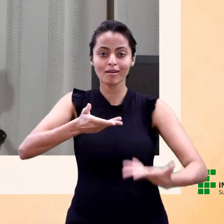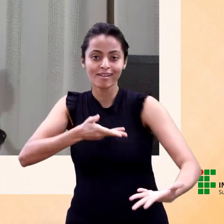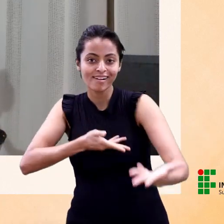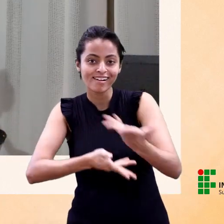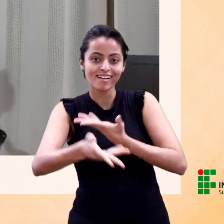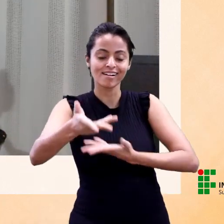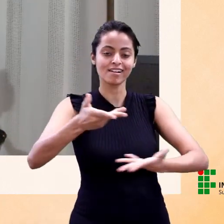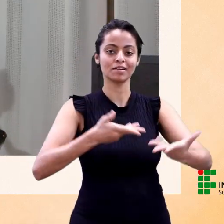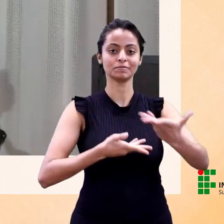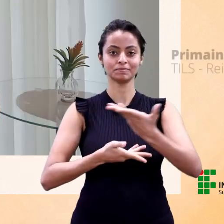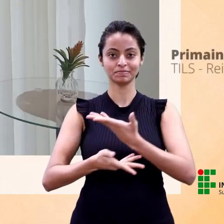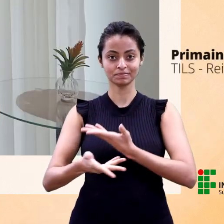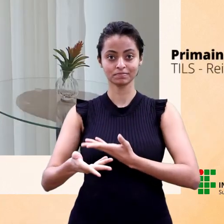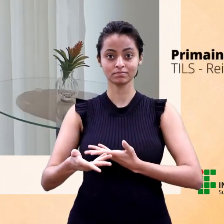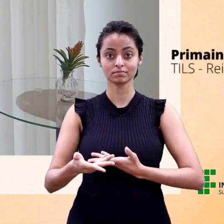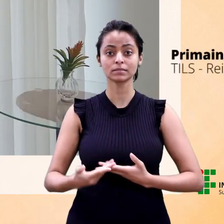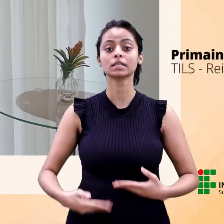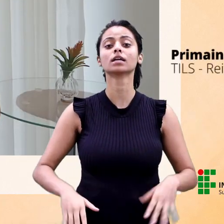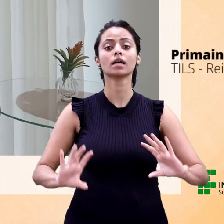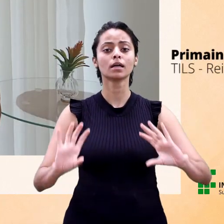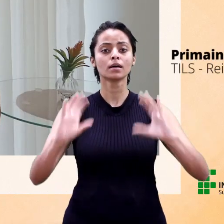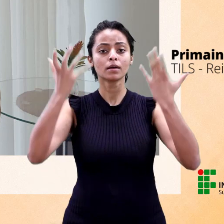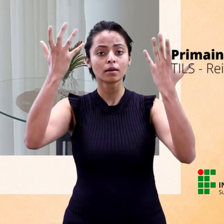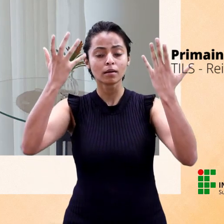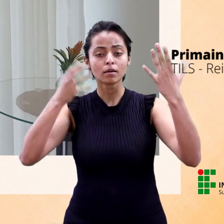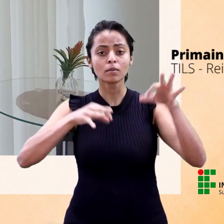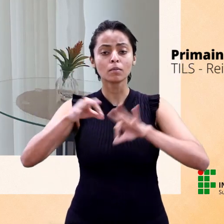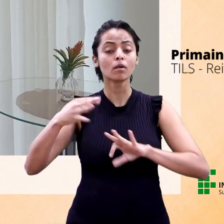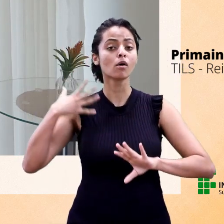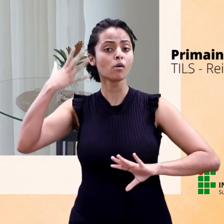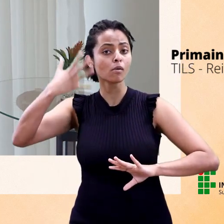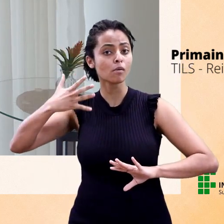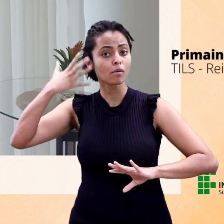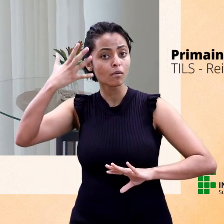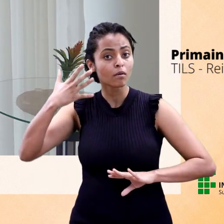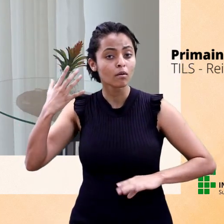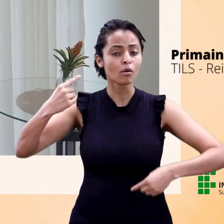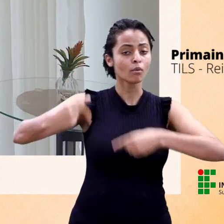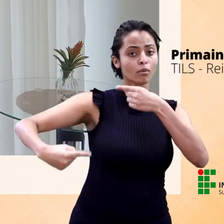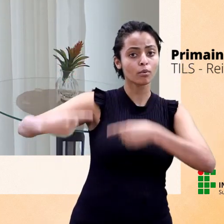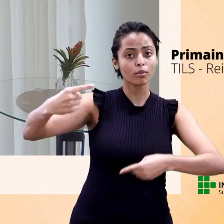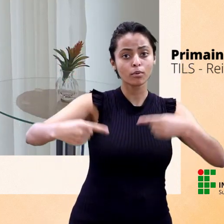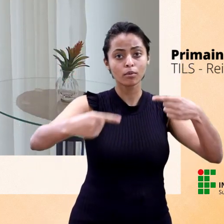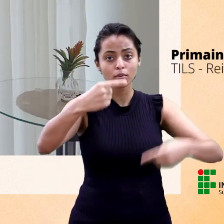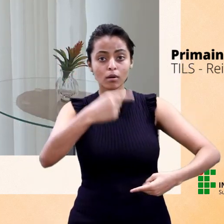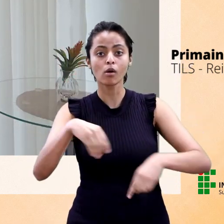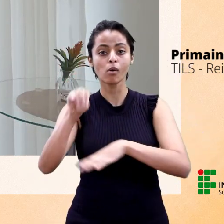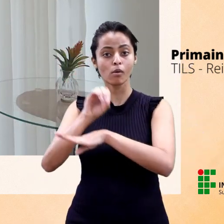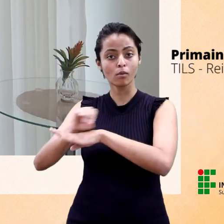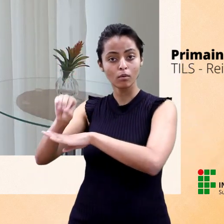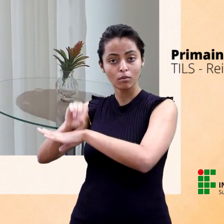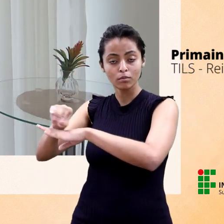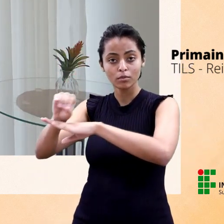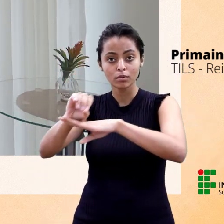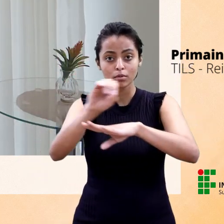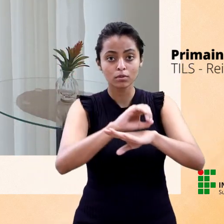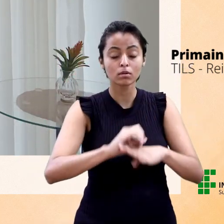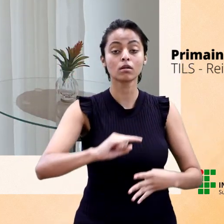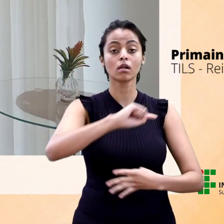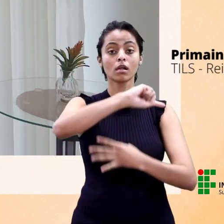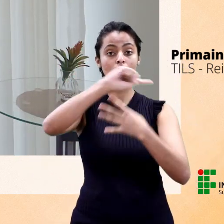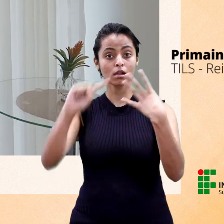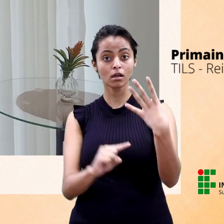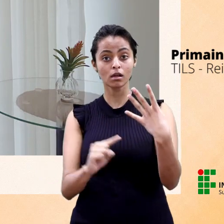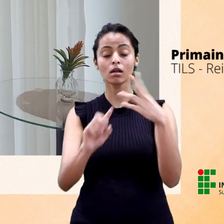experiências de sucesso. O evento prevê a realização de palestras, mesas redondas e oficinas,